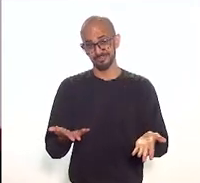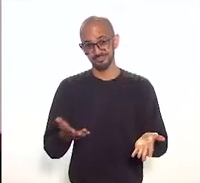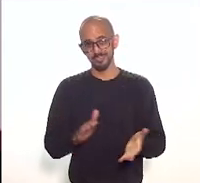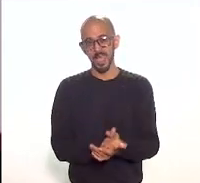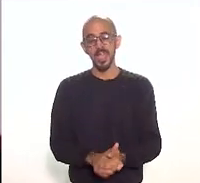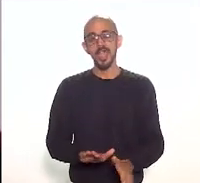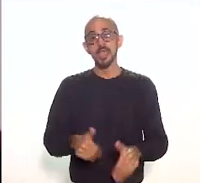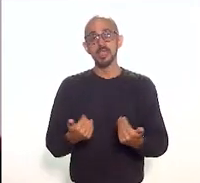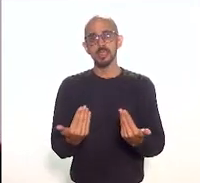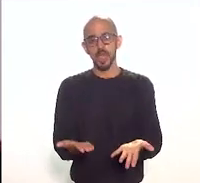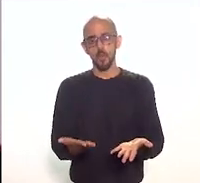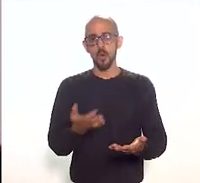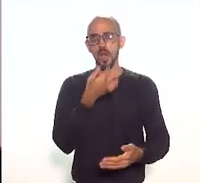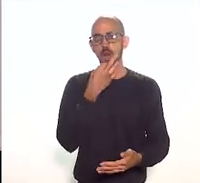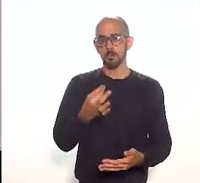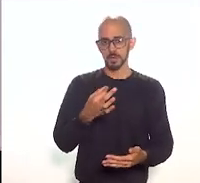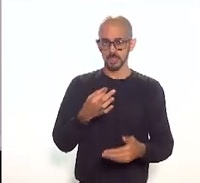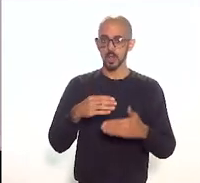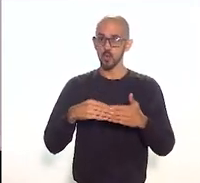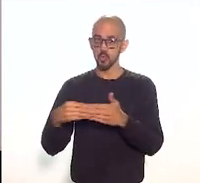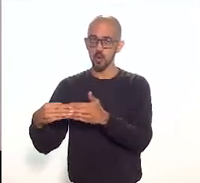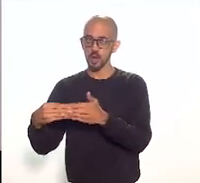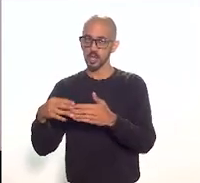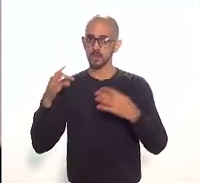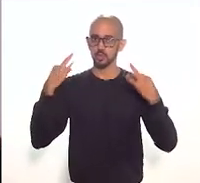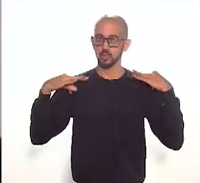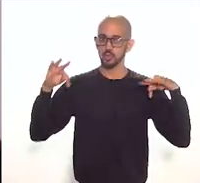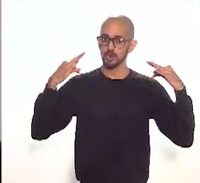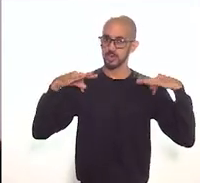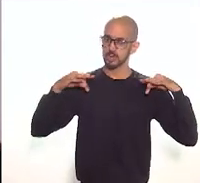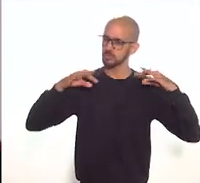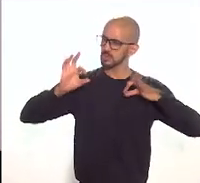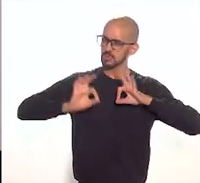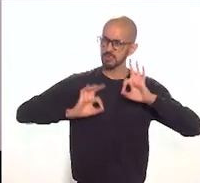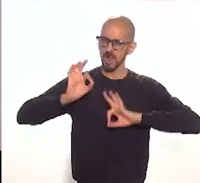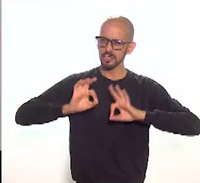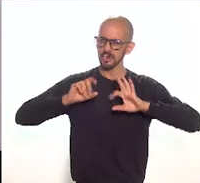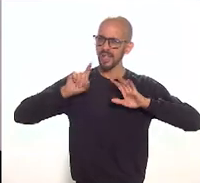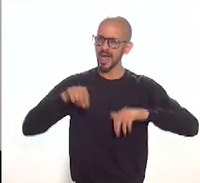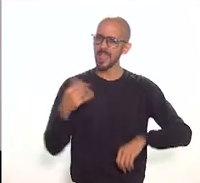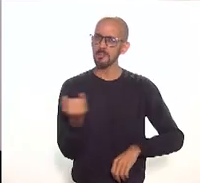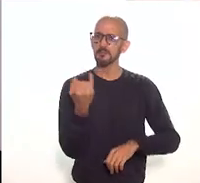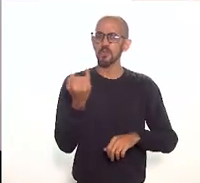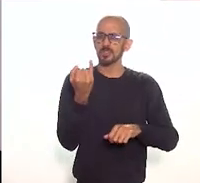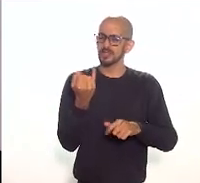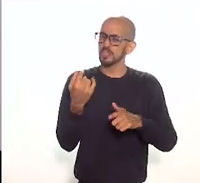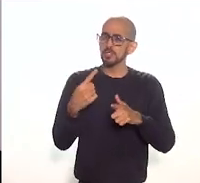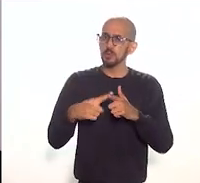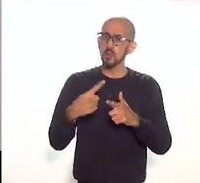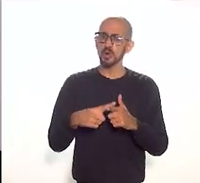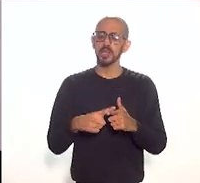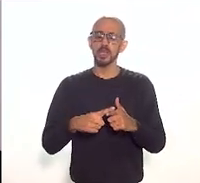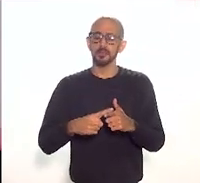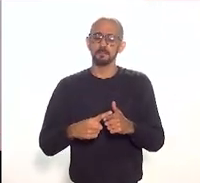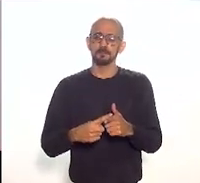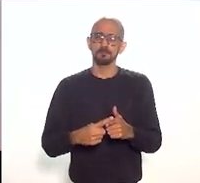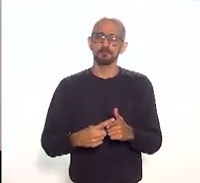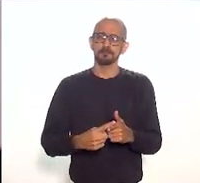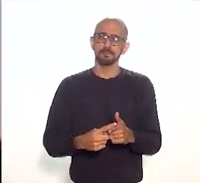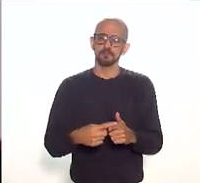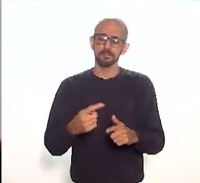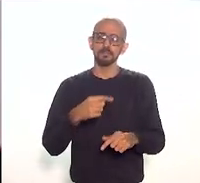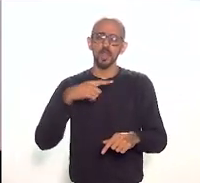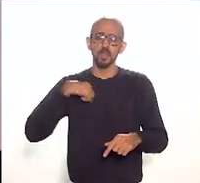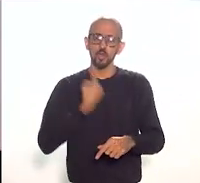posicionamento do guia de turismo nesse projeto é chave porque um guia de turismo ele tem como ele